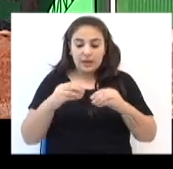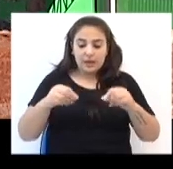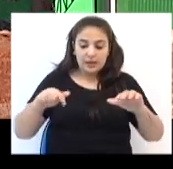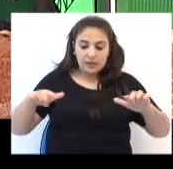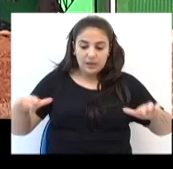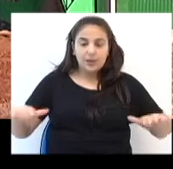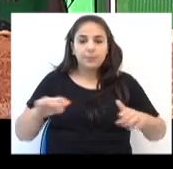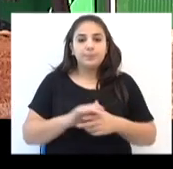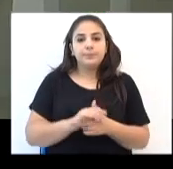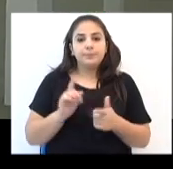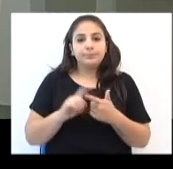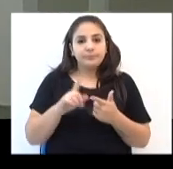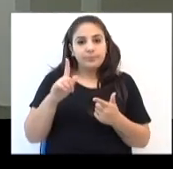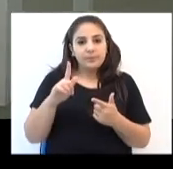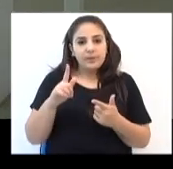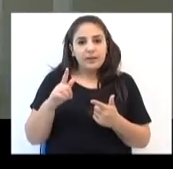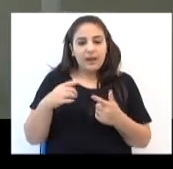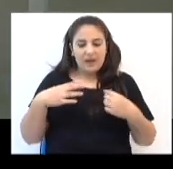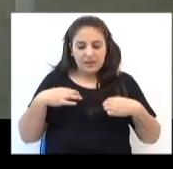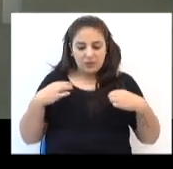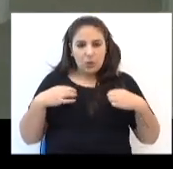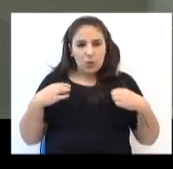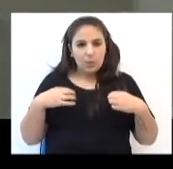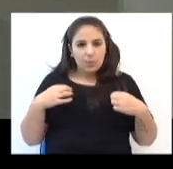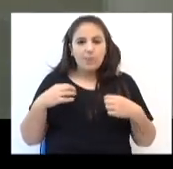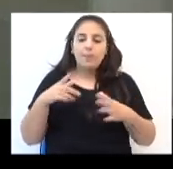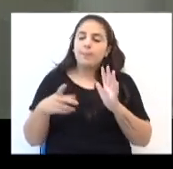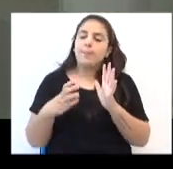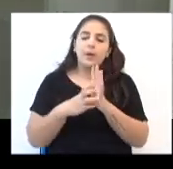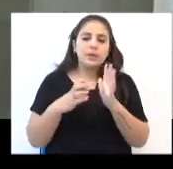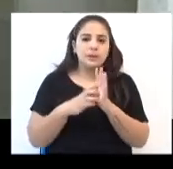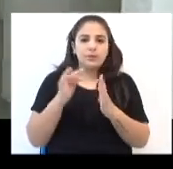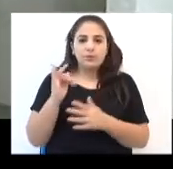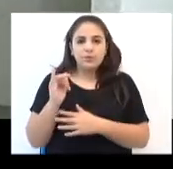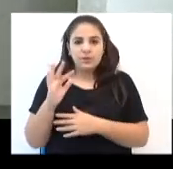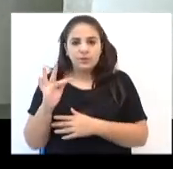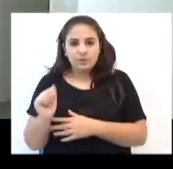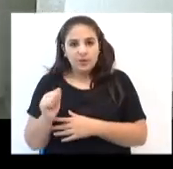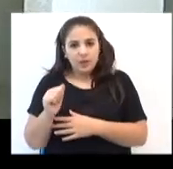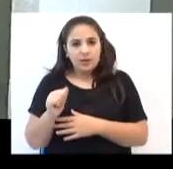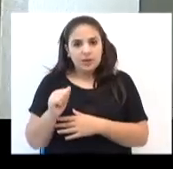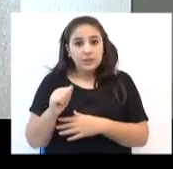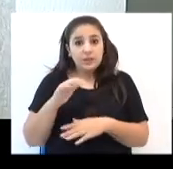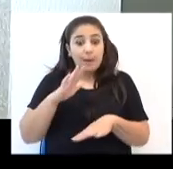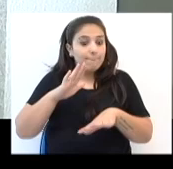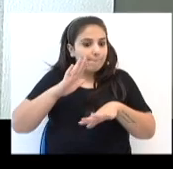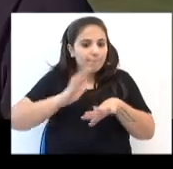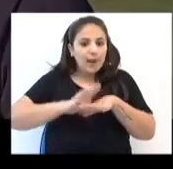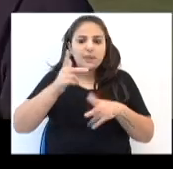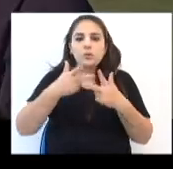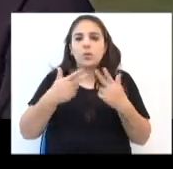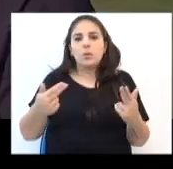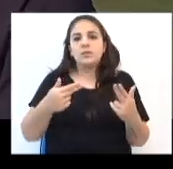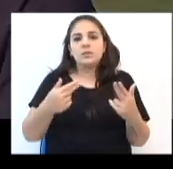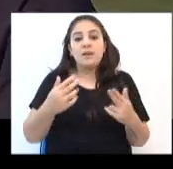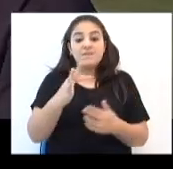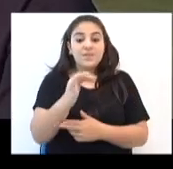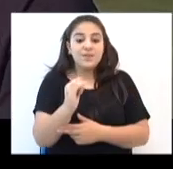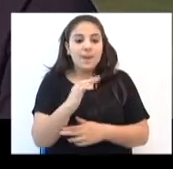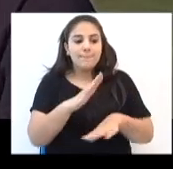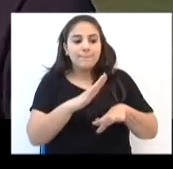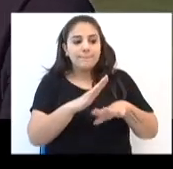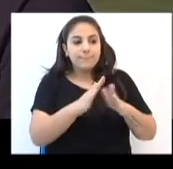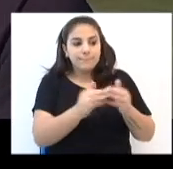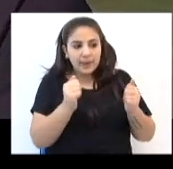padrão FIFA. Os próprios vestiários que são do ginásio, até além do que pede a FIFA no seu caderno de